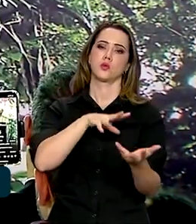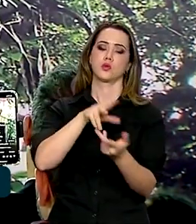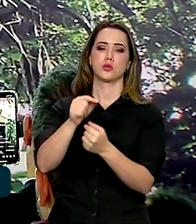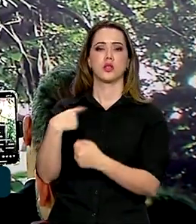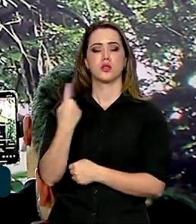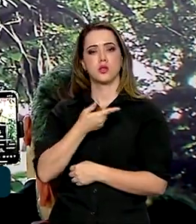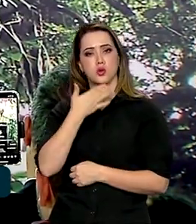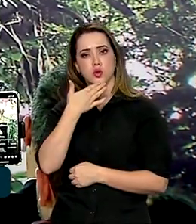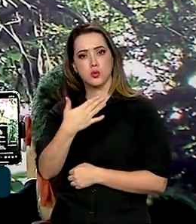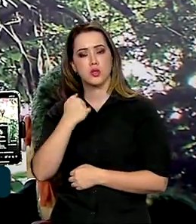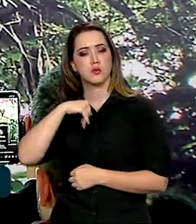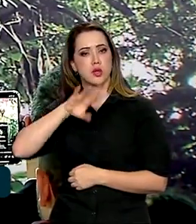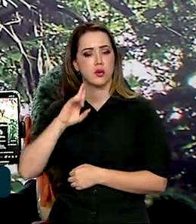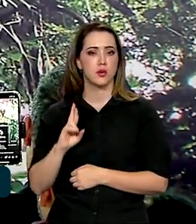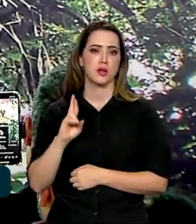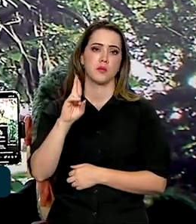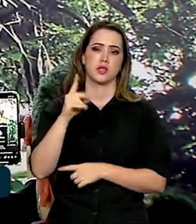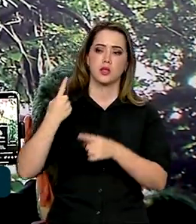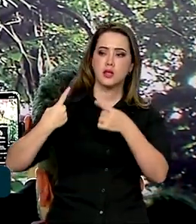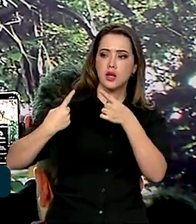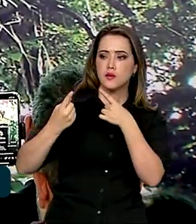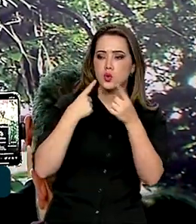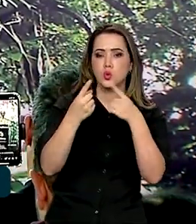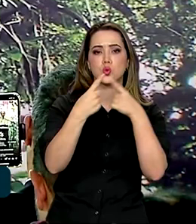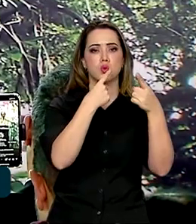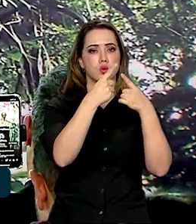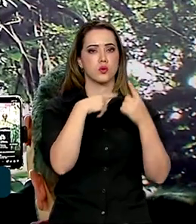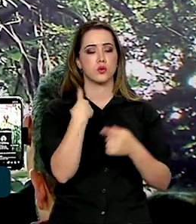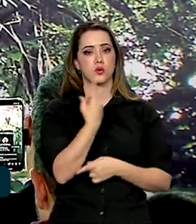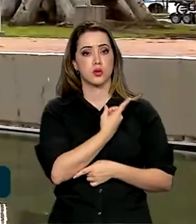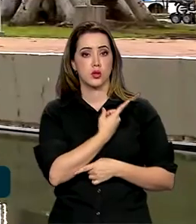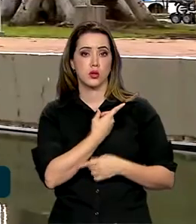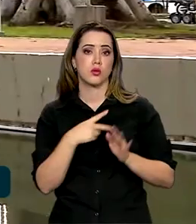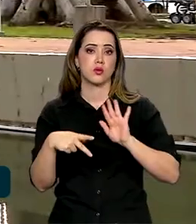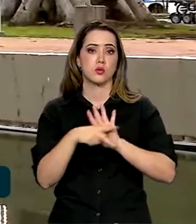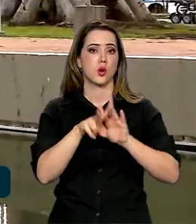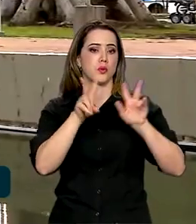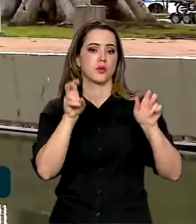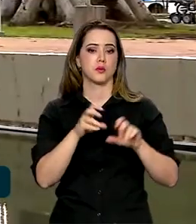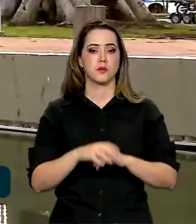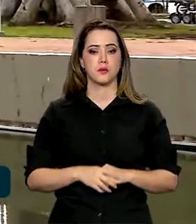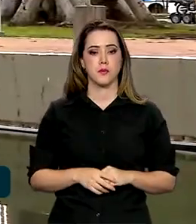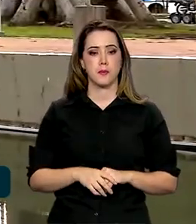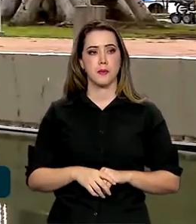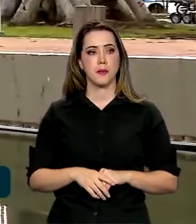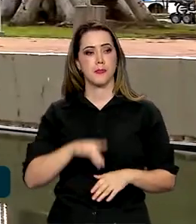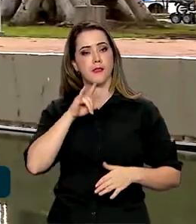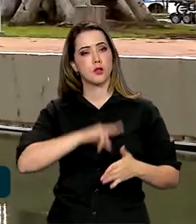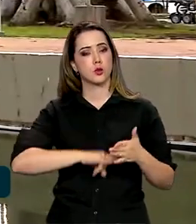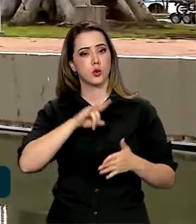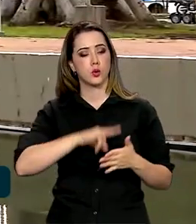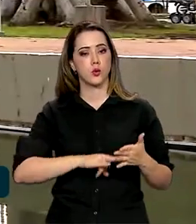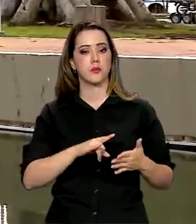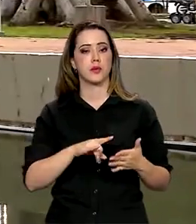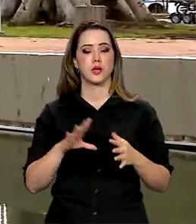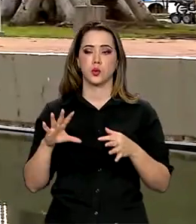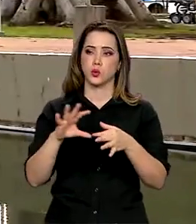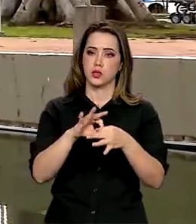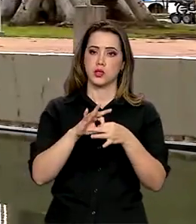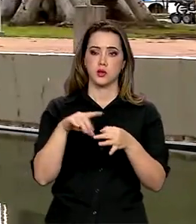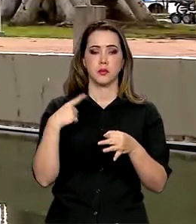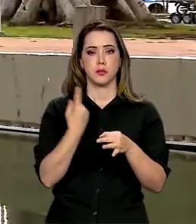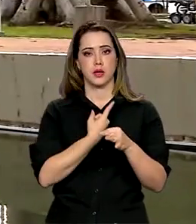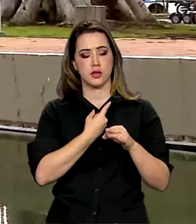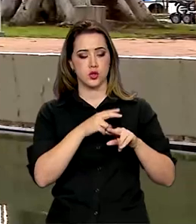maior representatividade em discussões que nos dizem respeito. O documento Unidos por Nossas Florestas